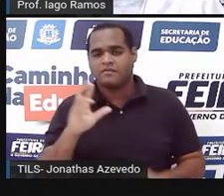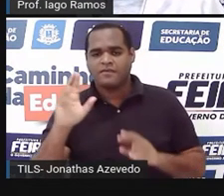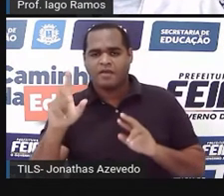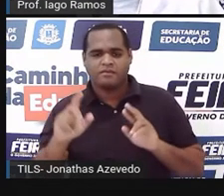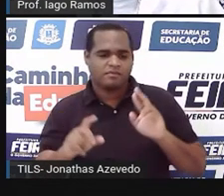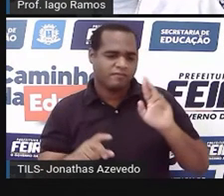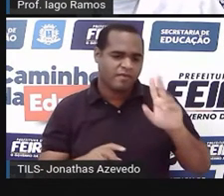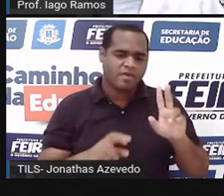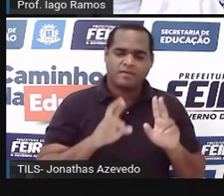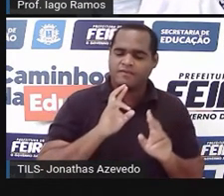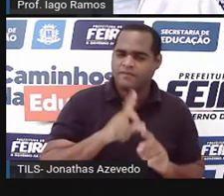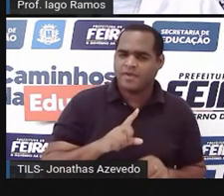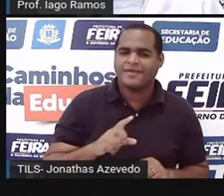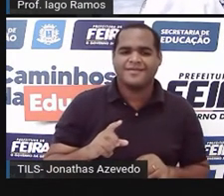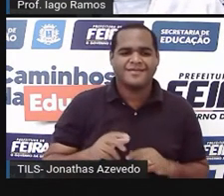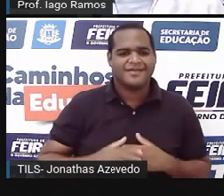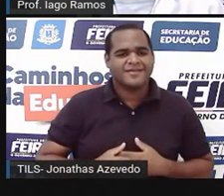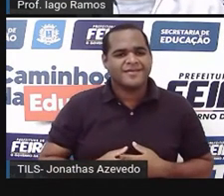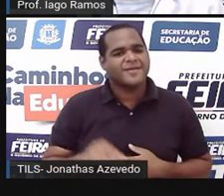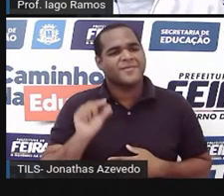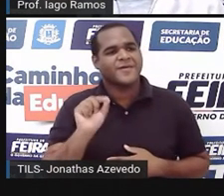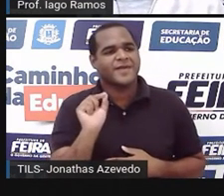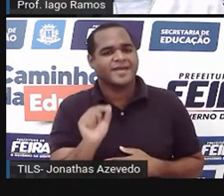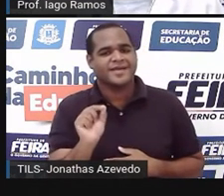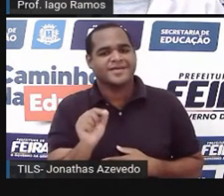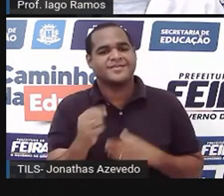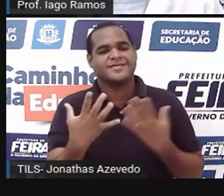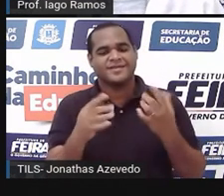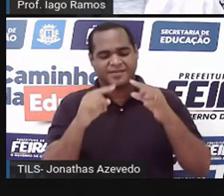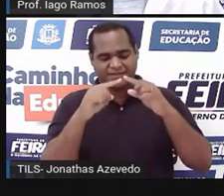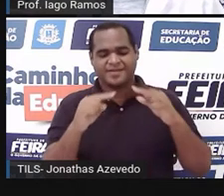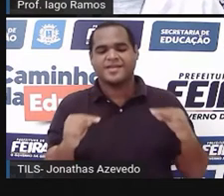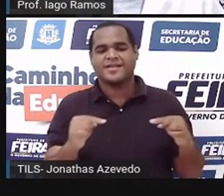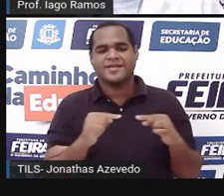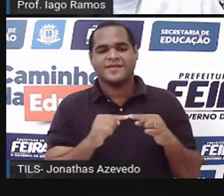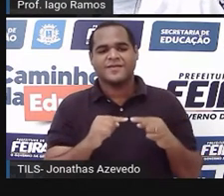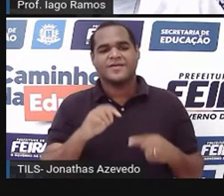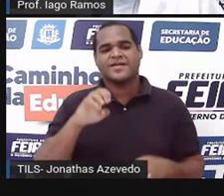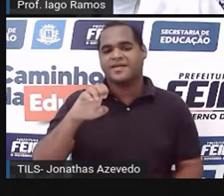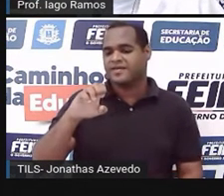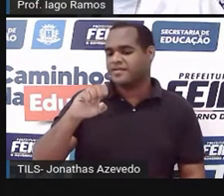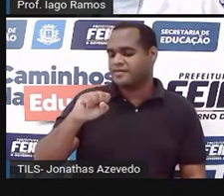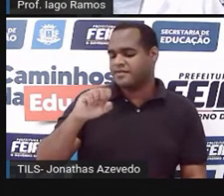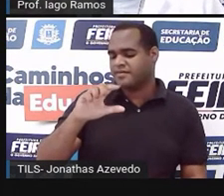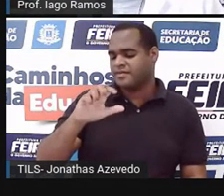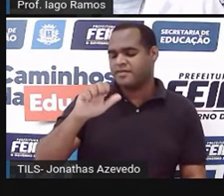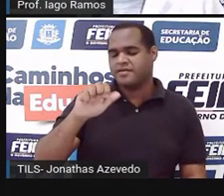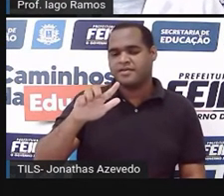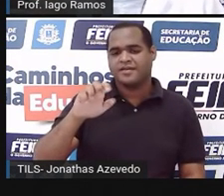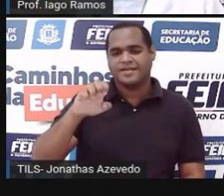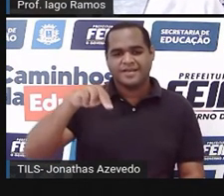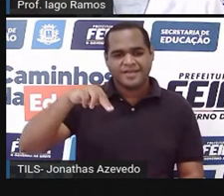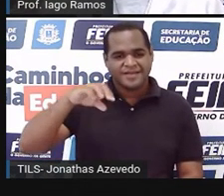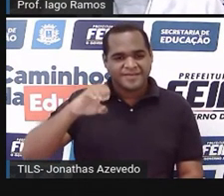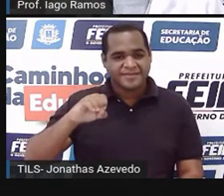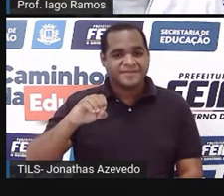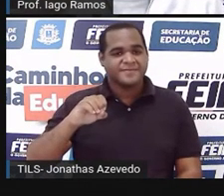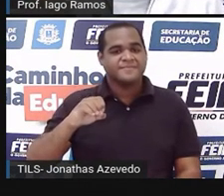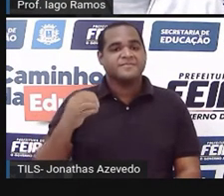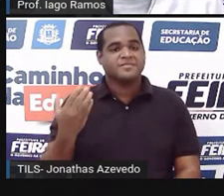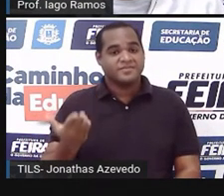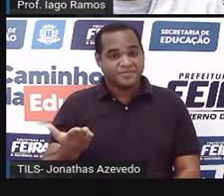diferentes em um triângulo, esse triângulo a gente chama de triângulo escaleno, então esse triângulo ele é